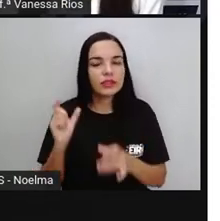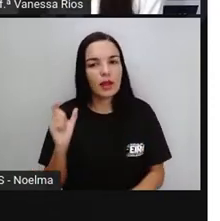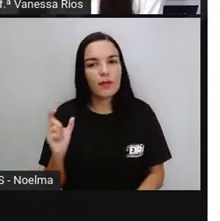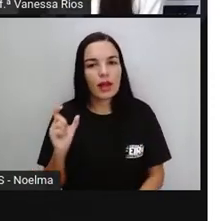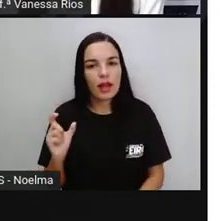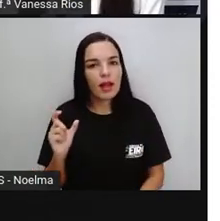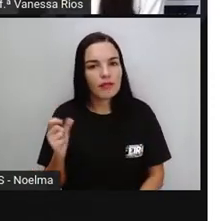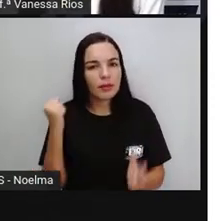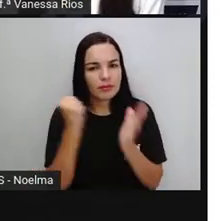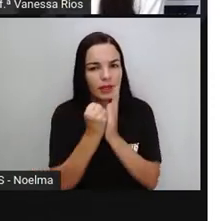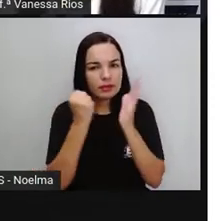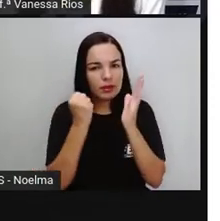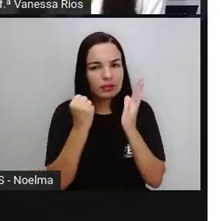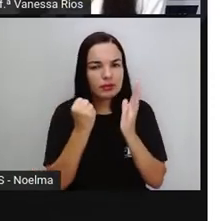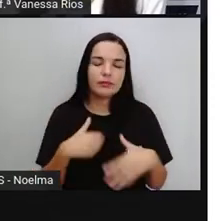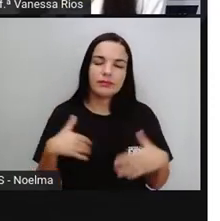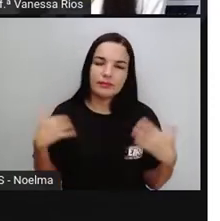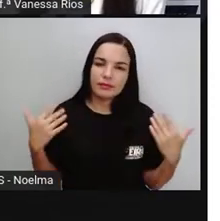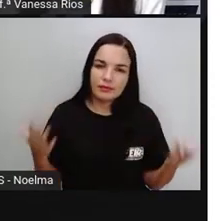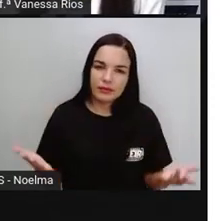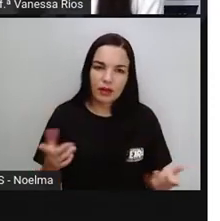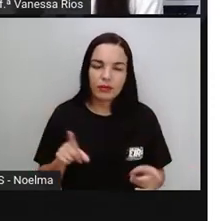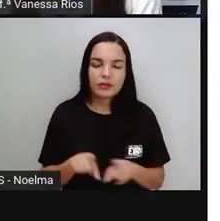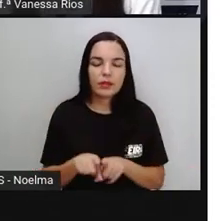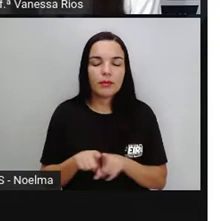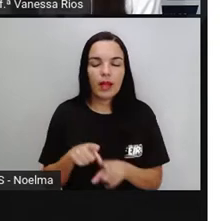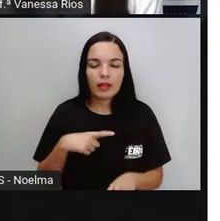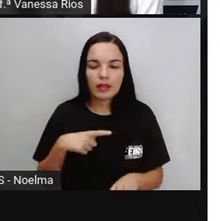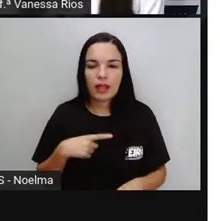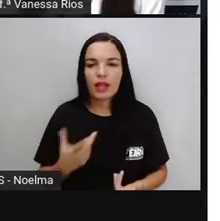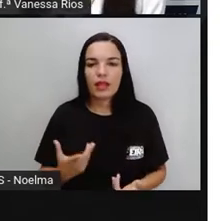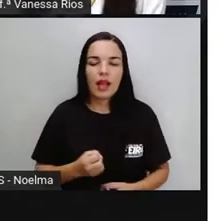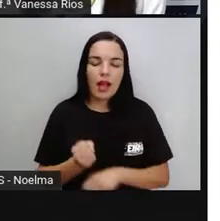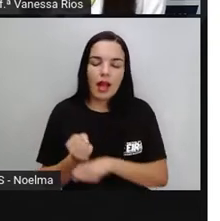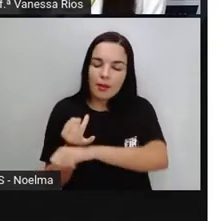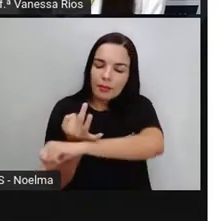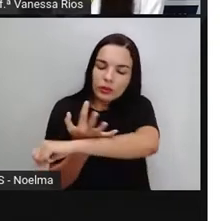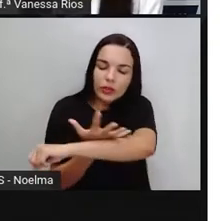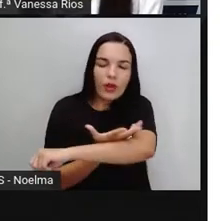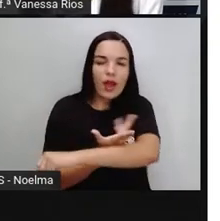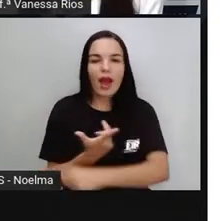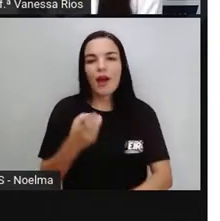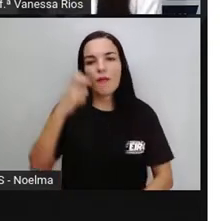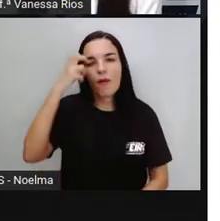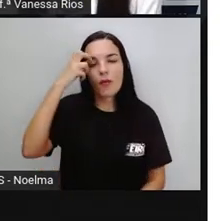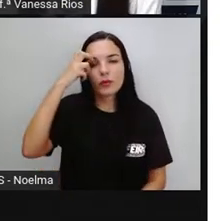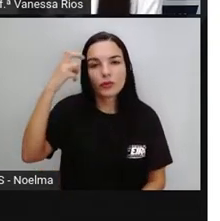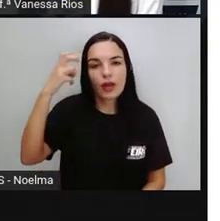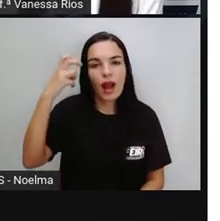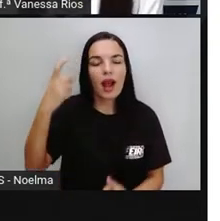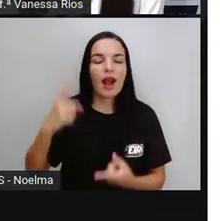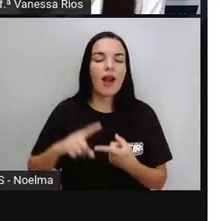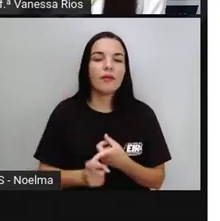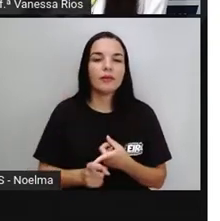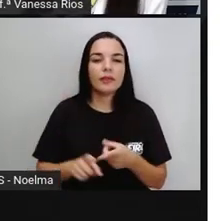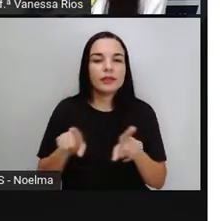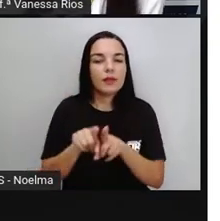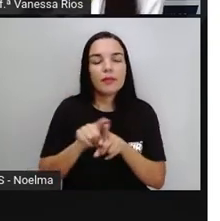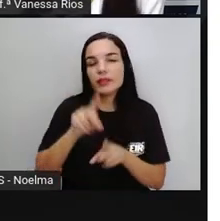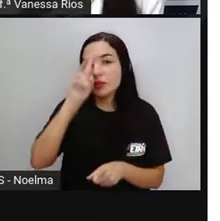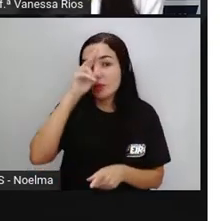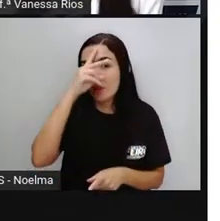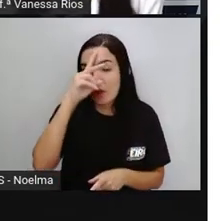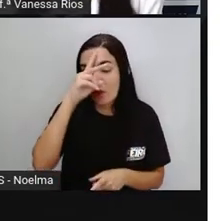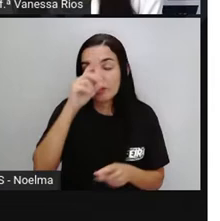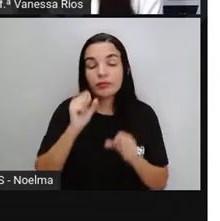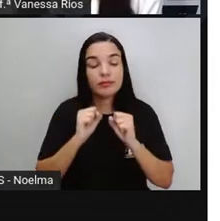patrimônio. Os valores também emocionais, os valores culturais, os valores históricos